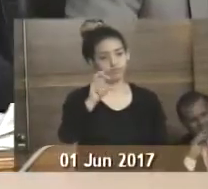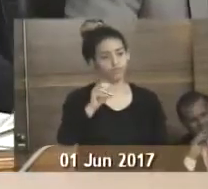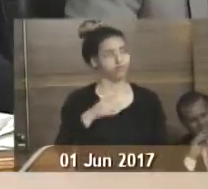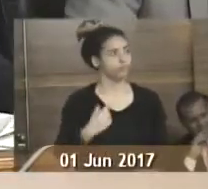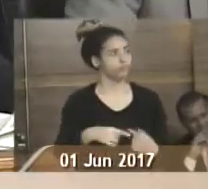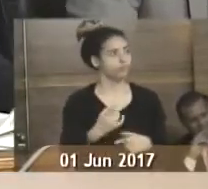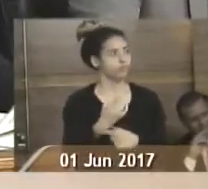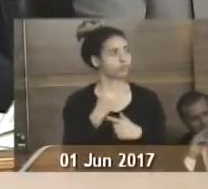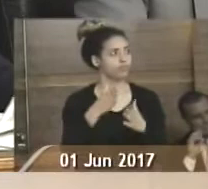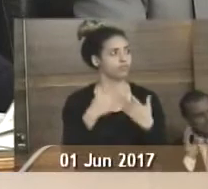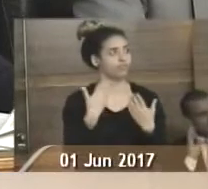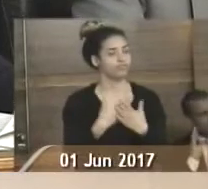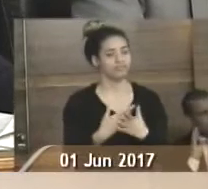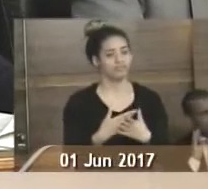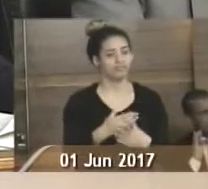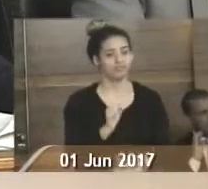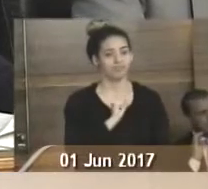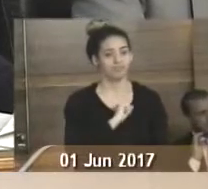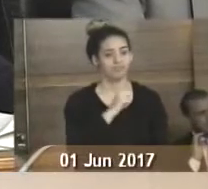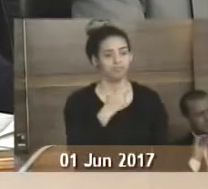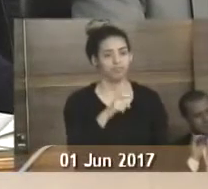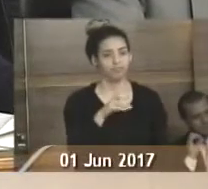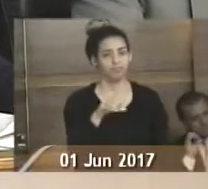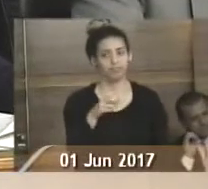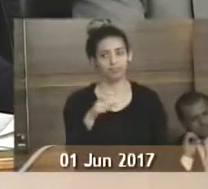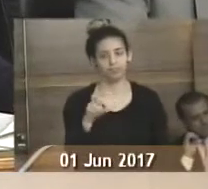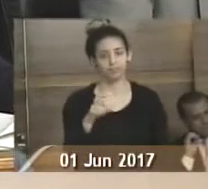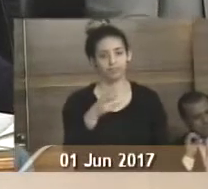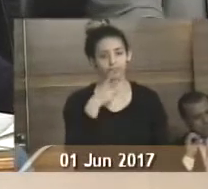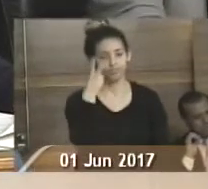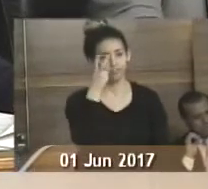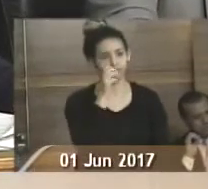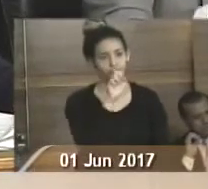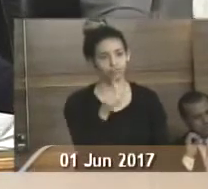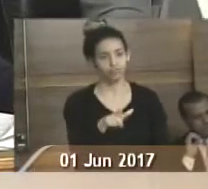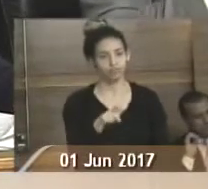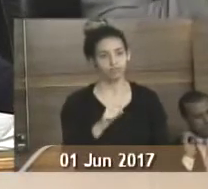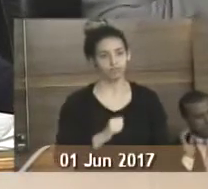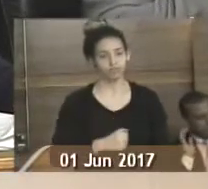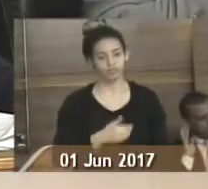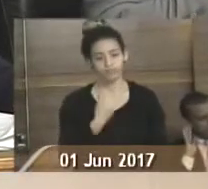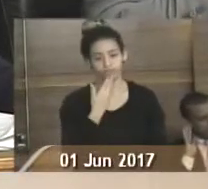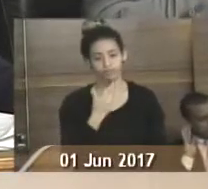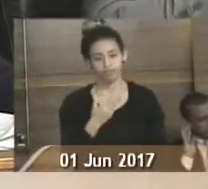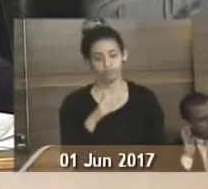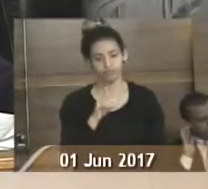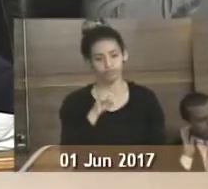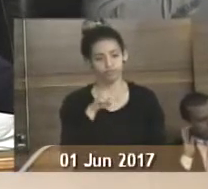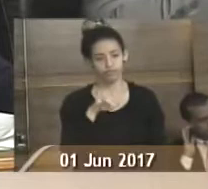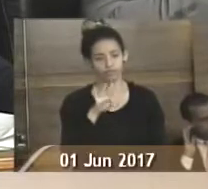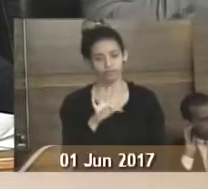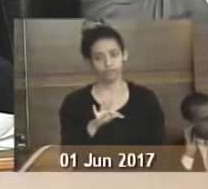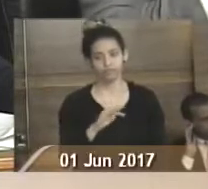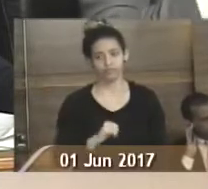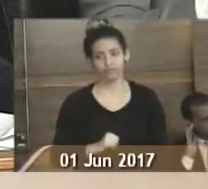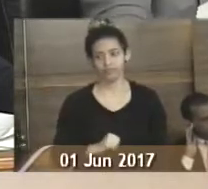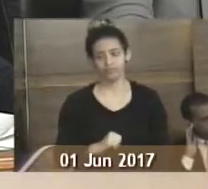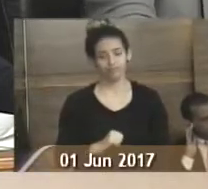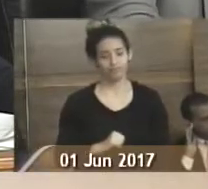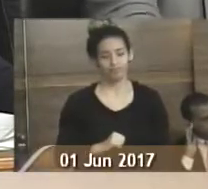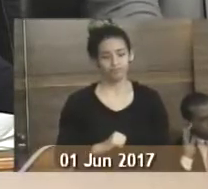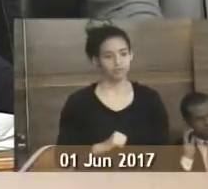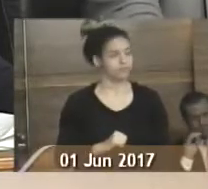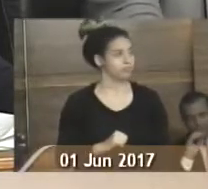Em discussão única, o requerimento, número 595, de autoria do vereador José Augusto, solicitando ao Departamento Nacional de Infraestrutura e